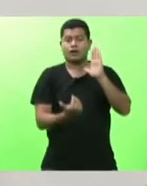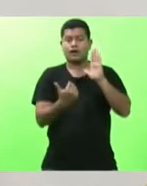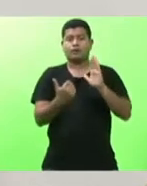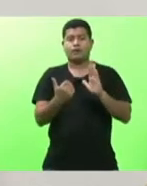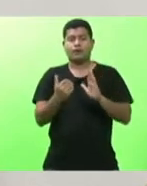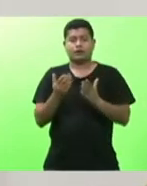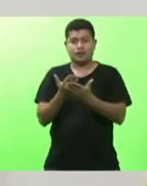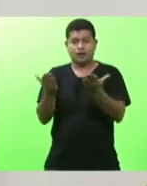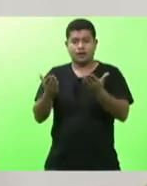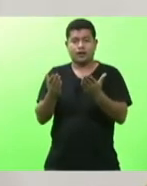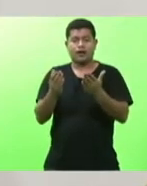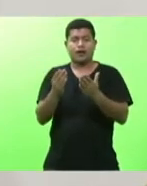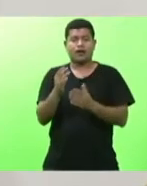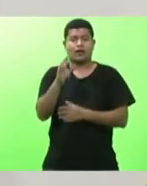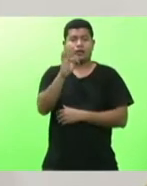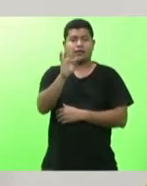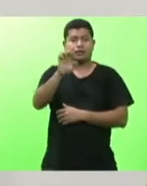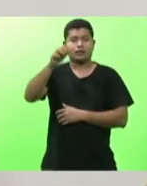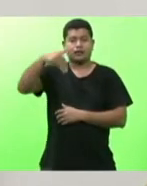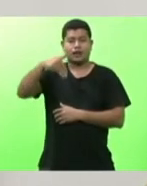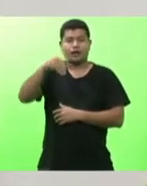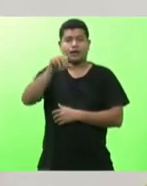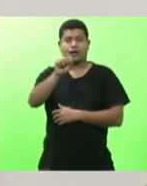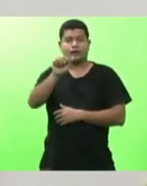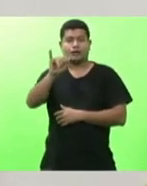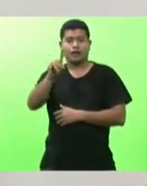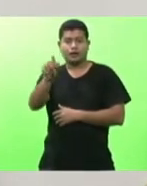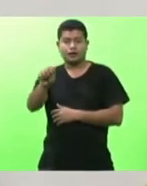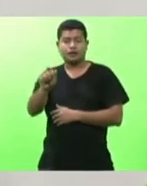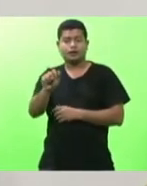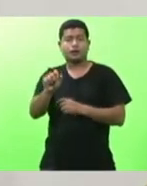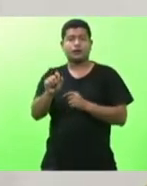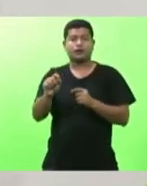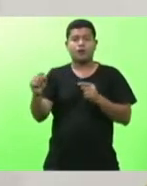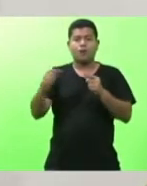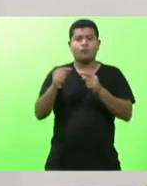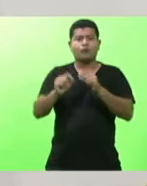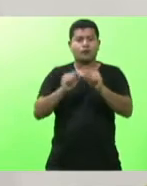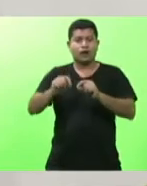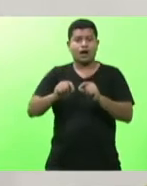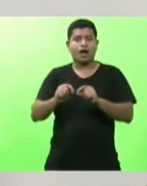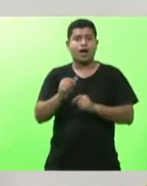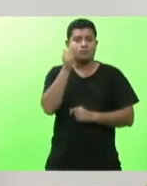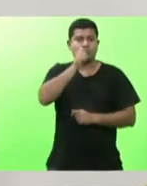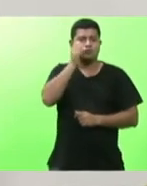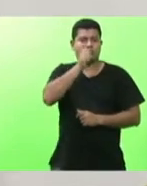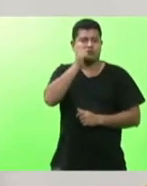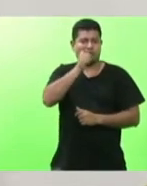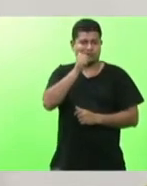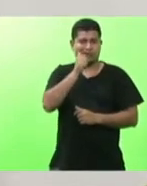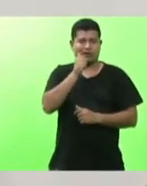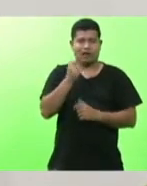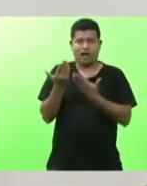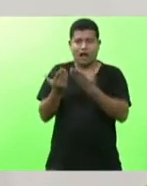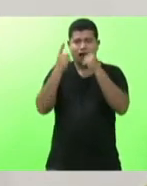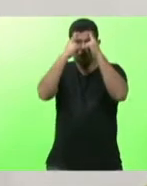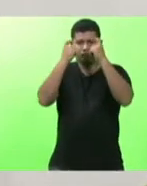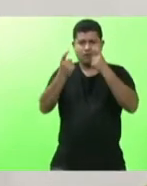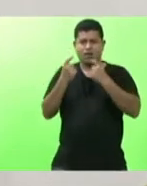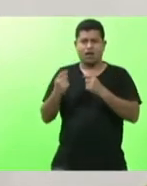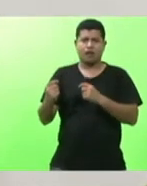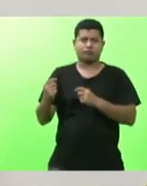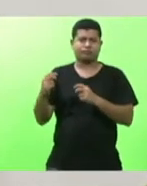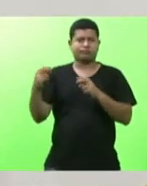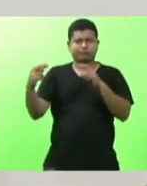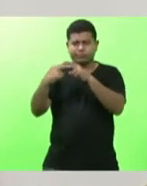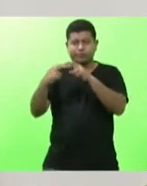é destinar apoio às mulheres em situação de violência doméstica quando elas optam, quando elas